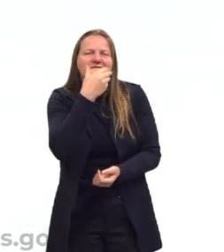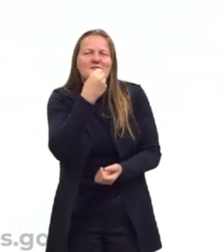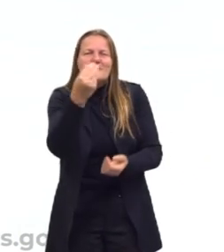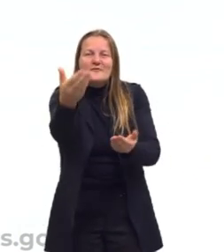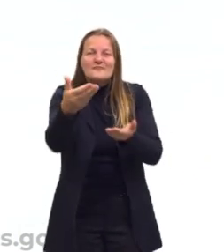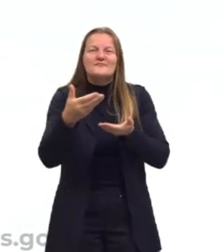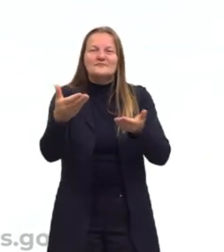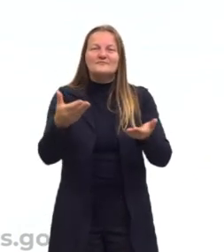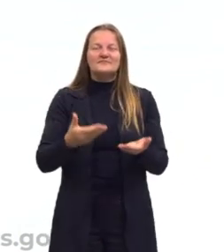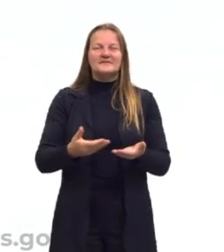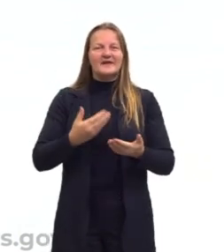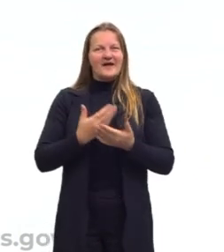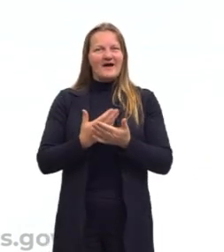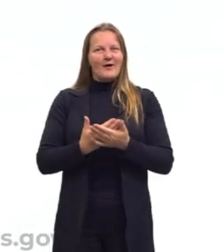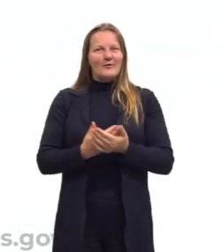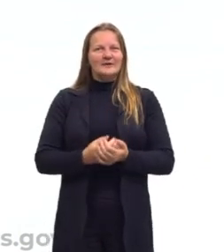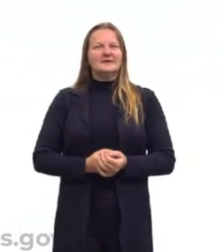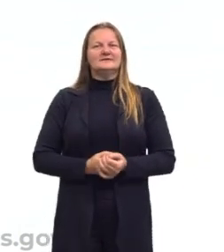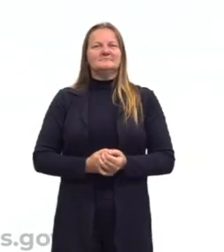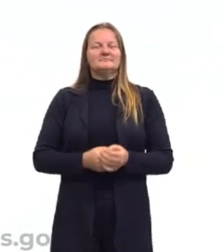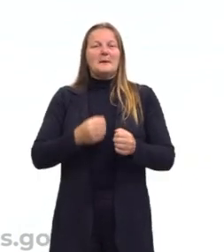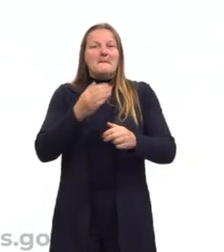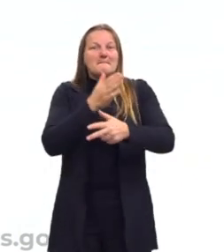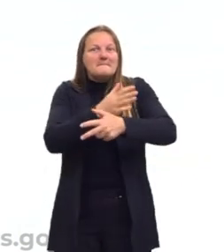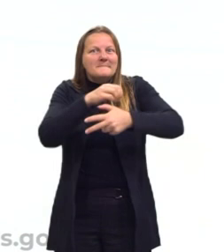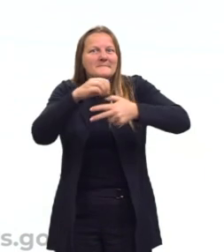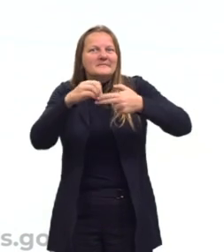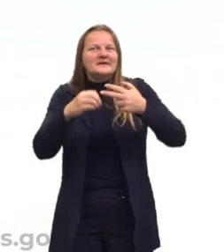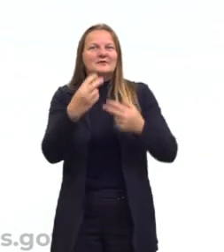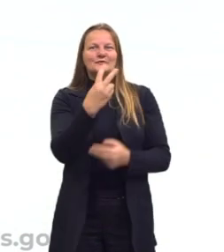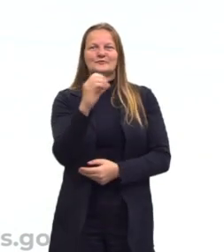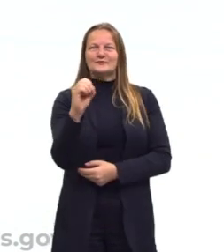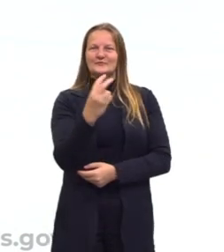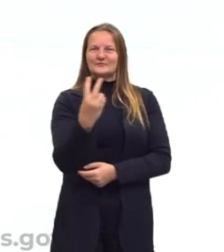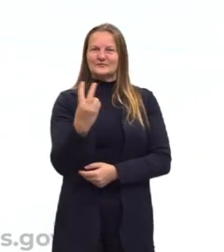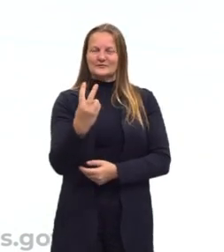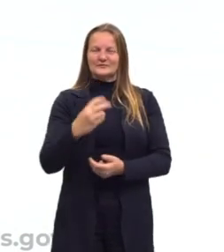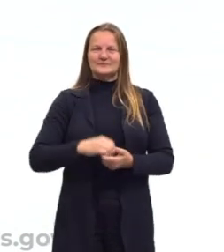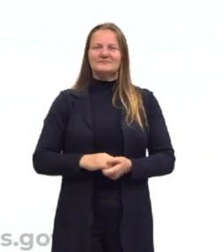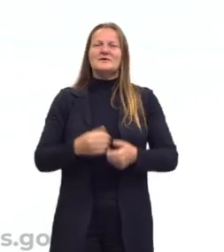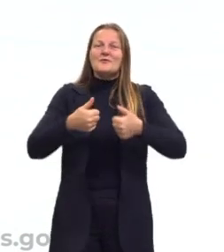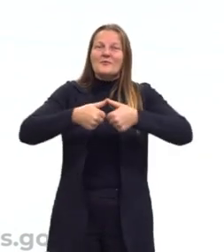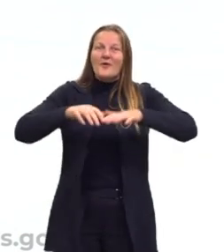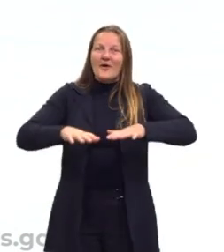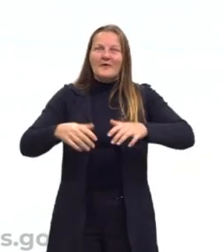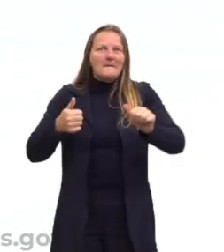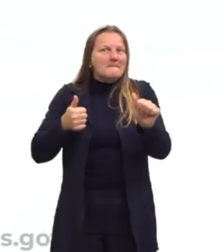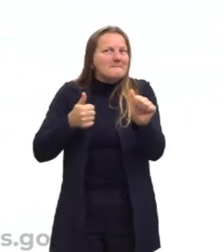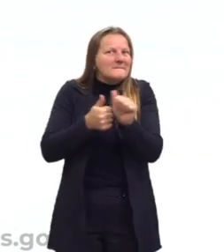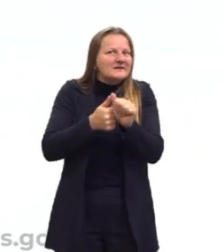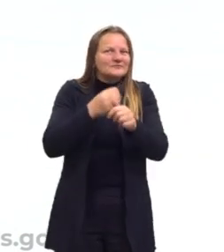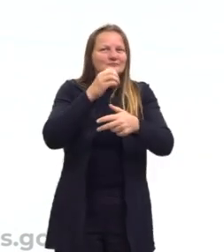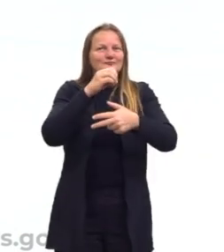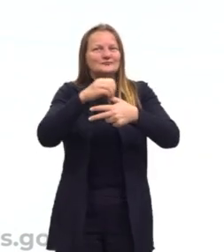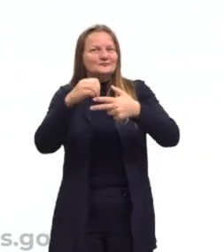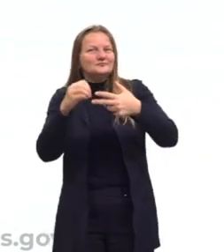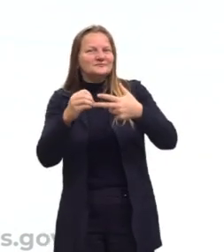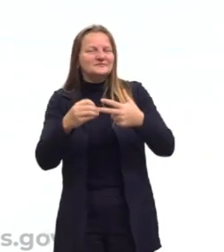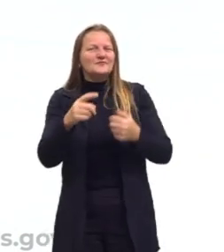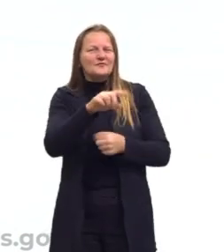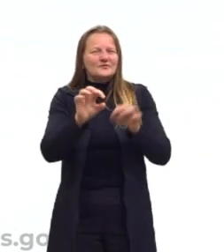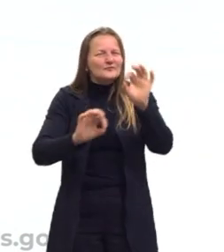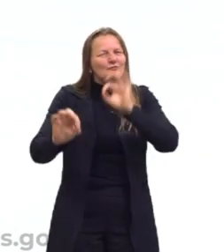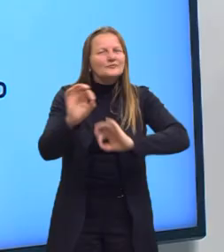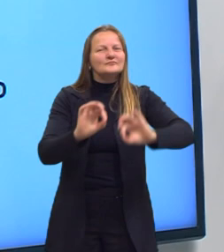todos bem-vindas a mais essa aula do Pré-Enem 2022. O Enem que está aí se aproximando e você, claro, se